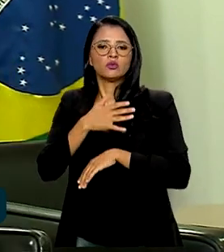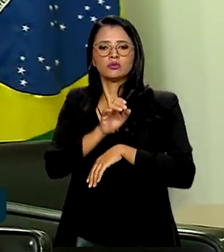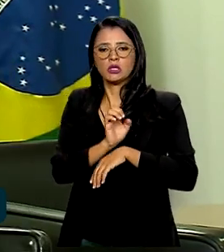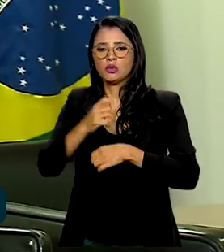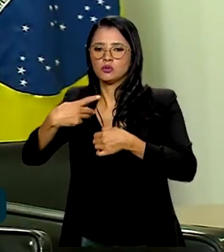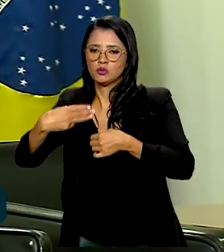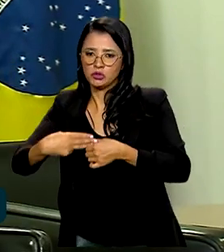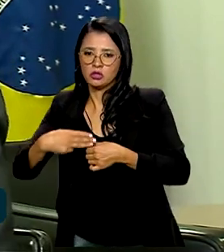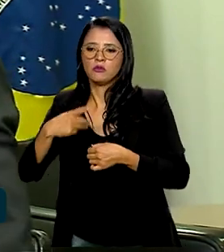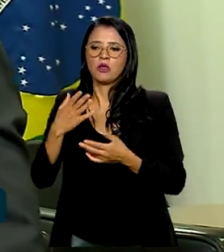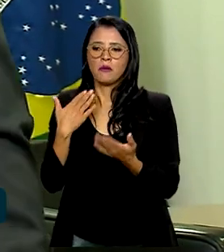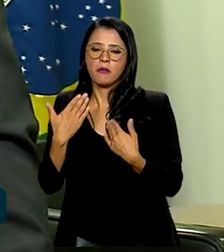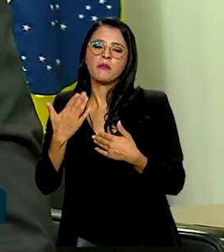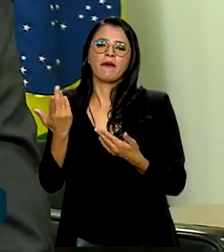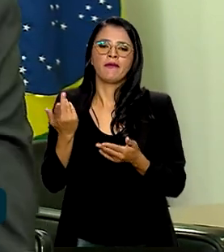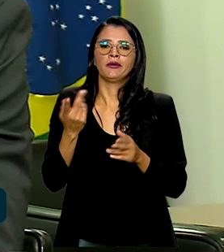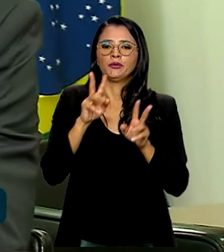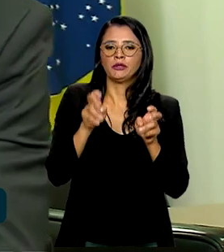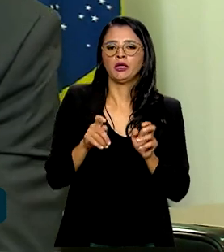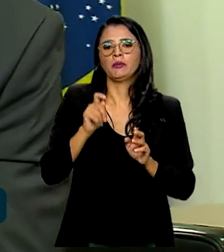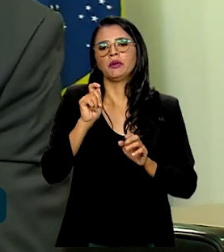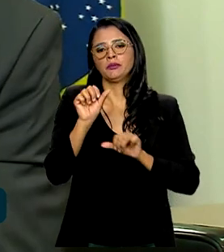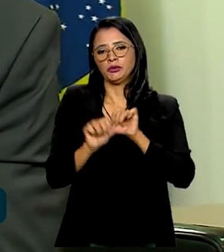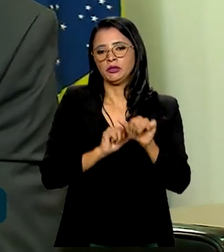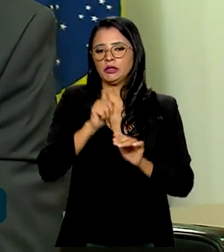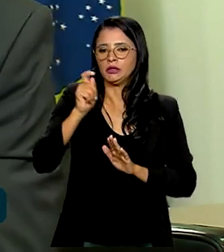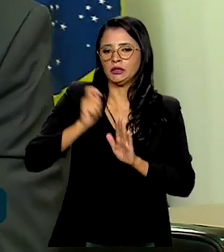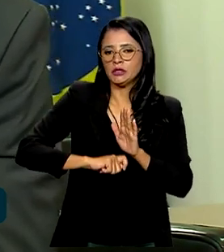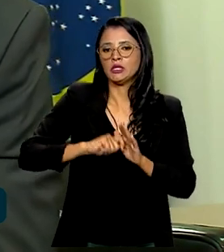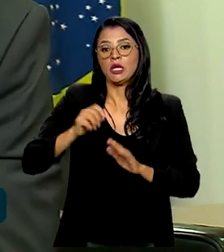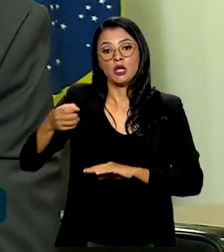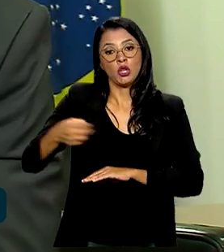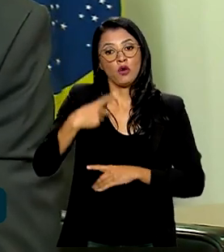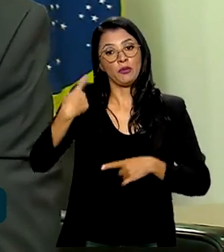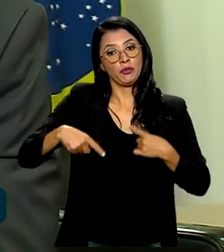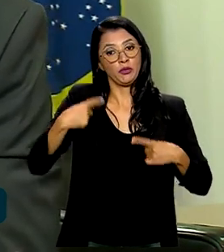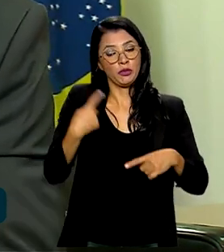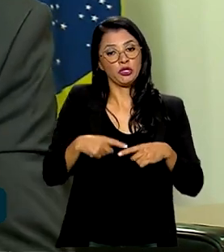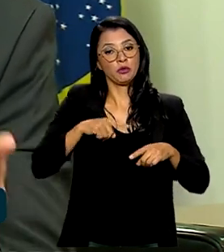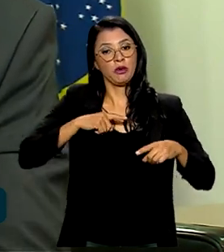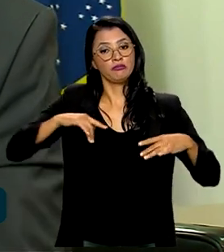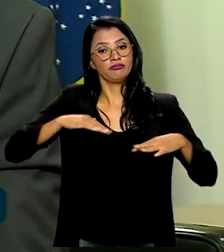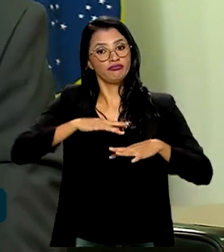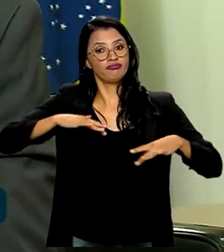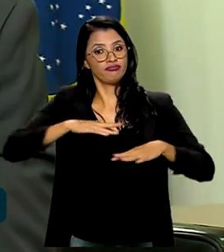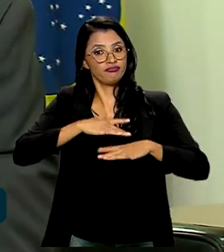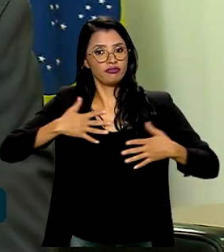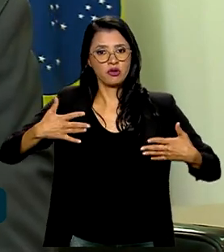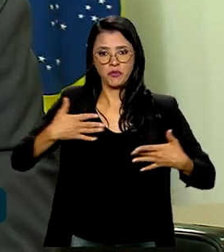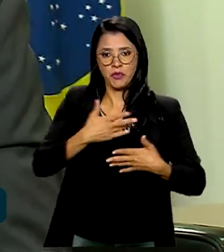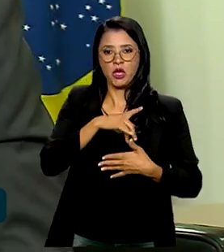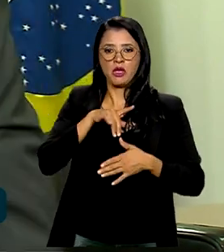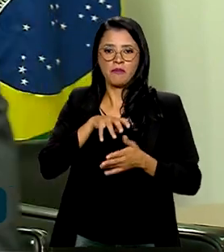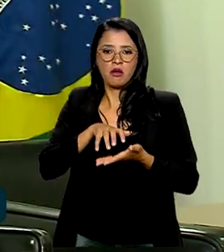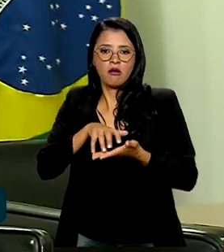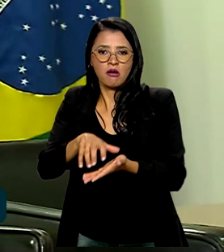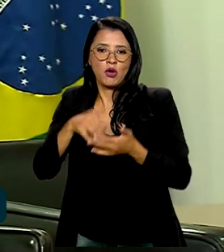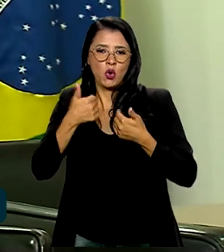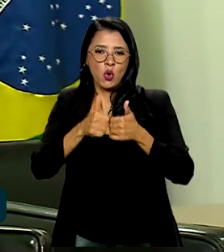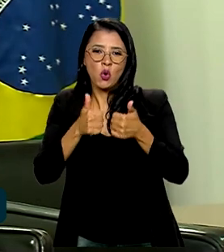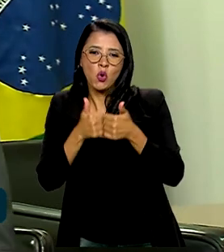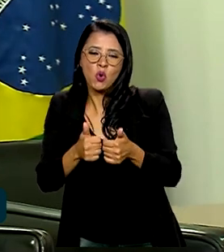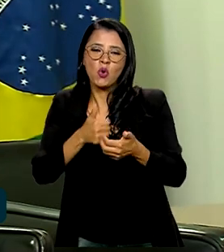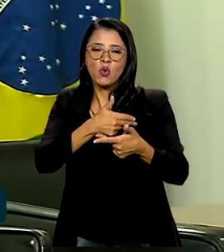Então, vai debater a reforma tributária, vai debater uma nova política para a mobilidade urbana, para o transporte coletivo. Vamos